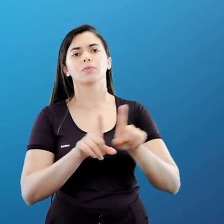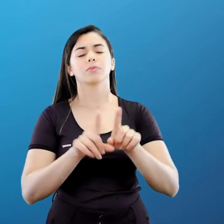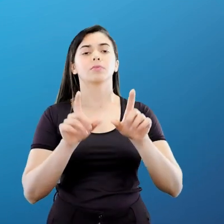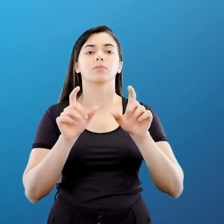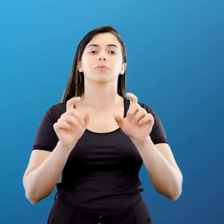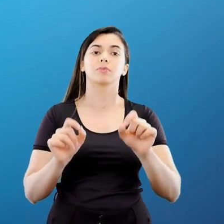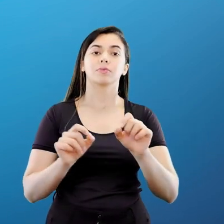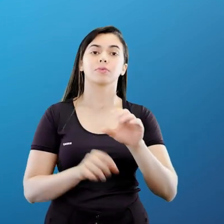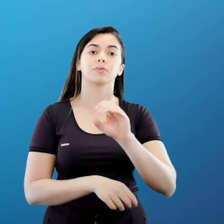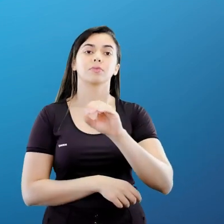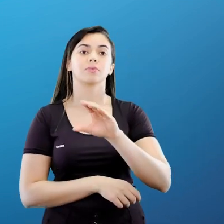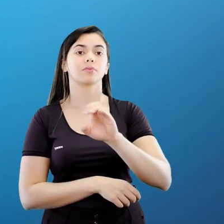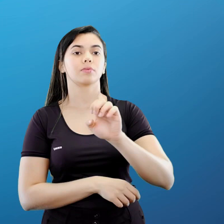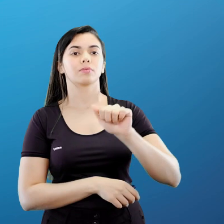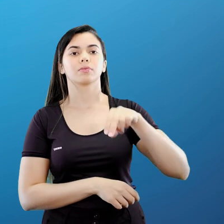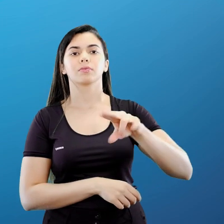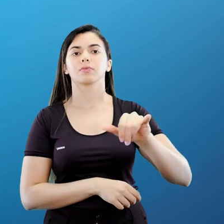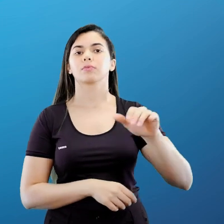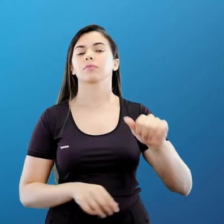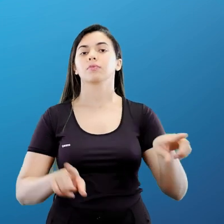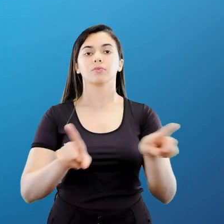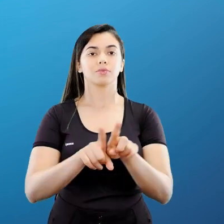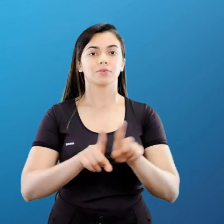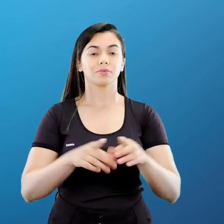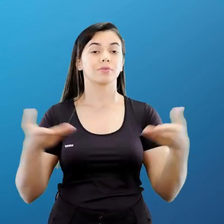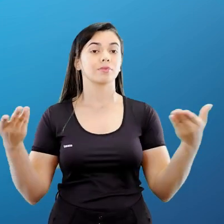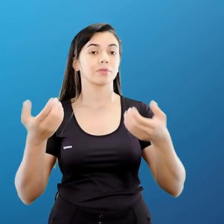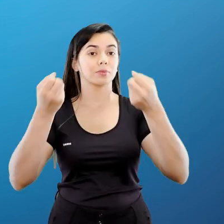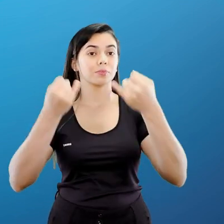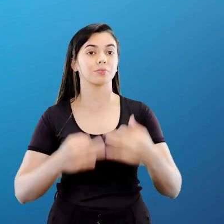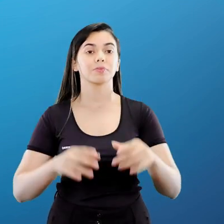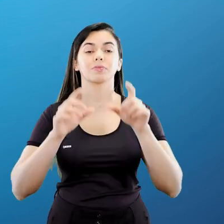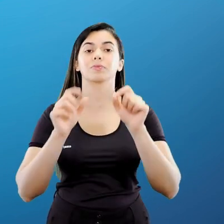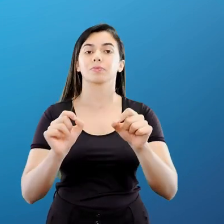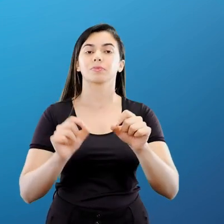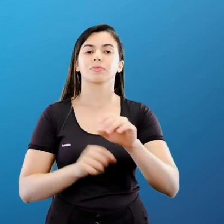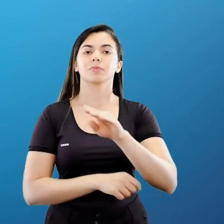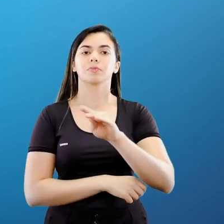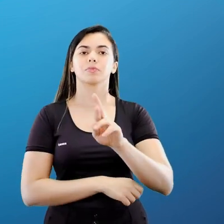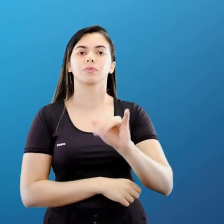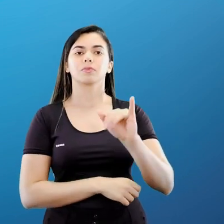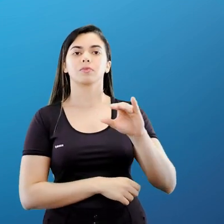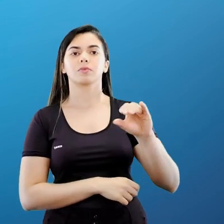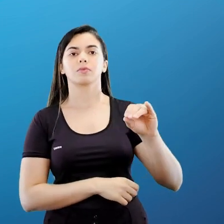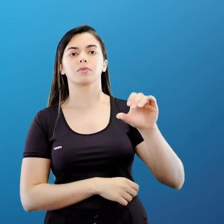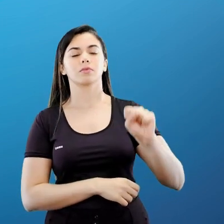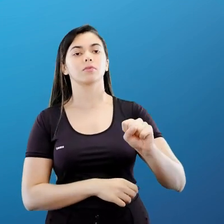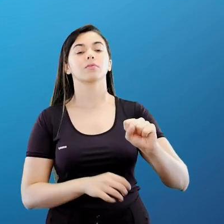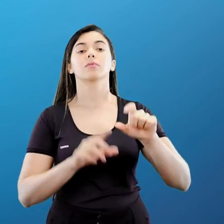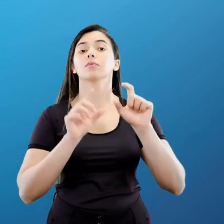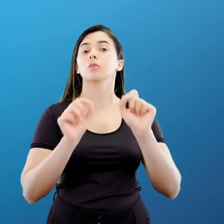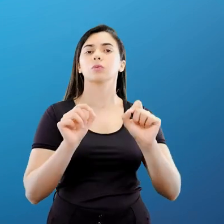Oceania. Agora eu quero falar um pouco mais para vocês sobre os BRICS, né? O que são os BRICS?